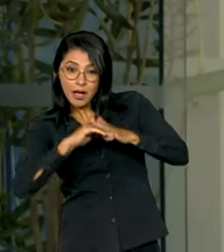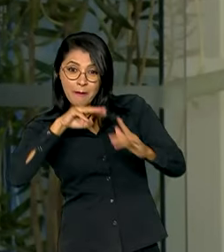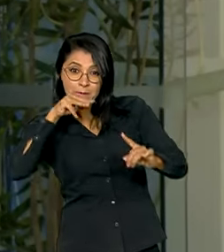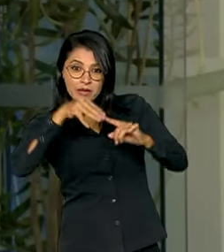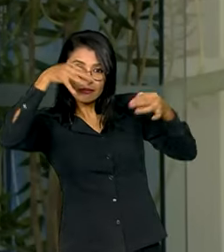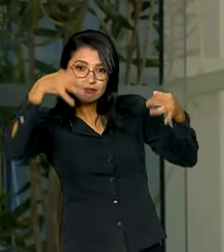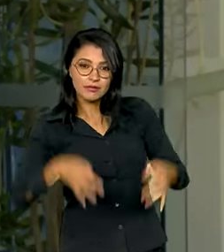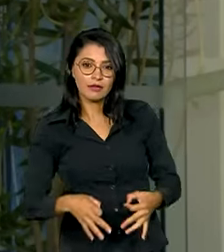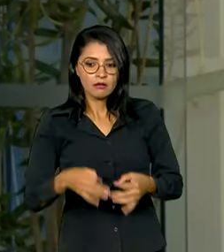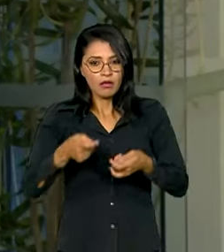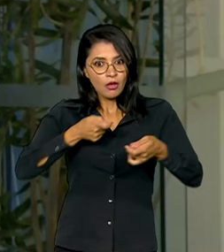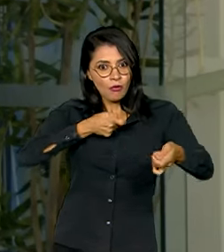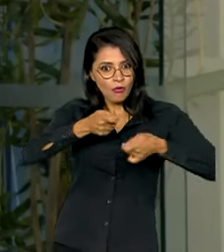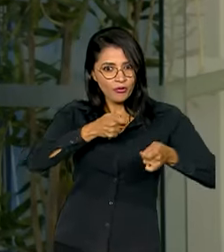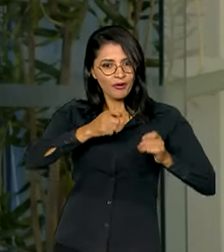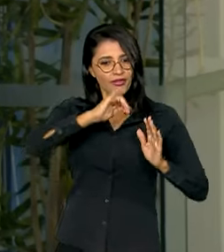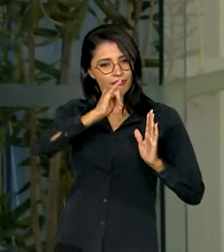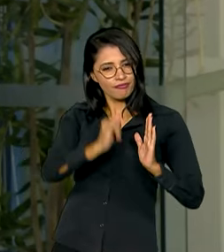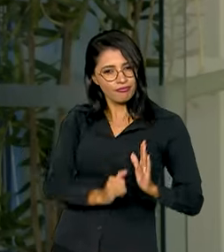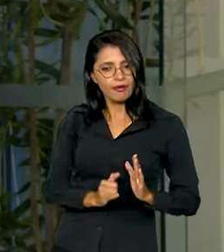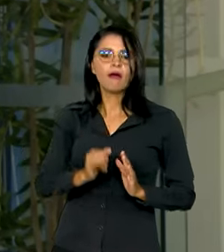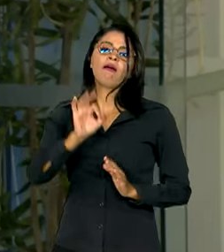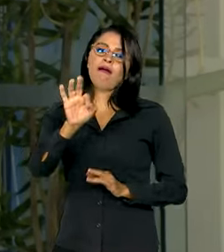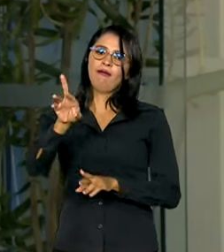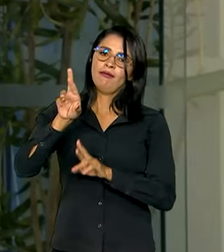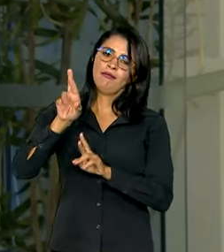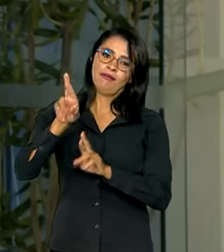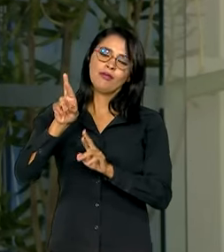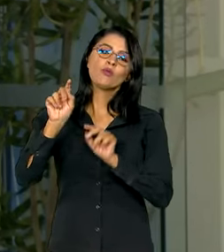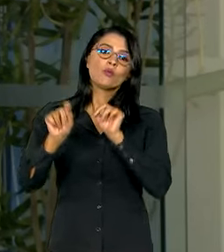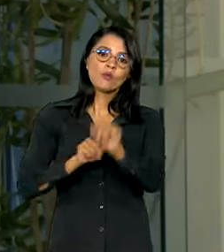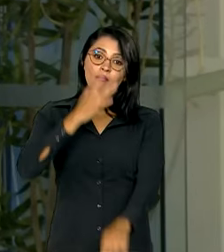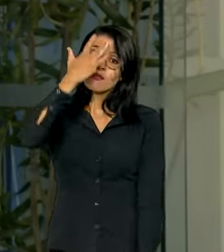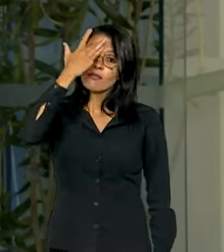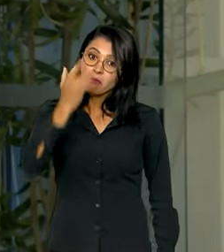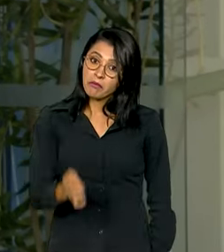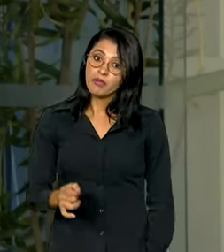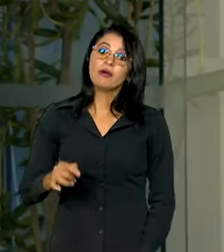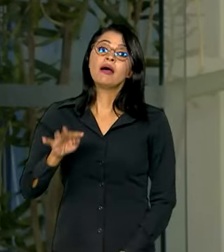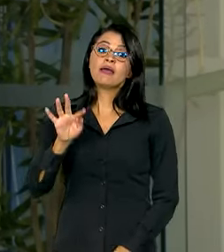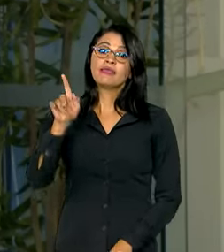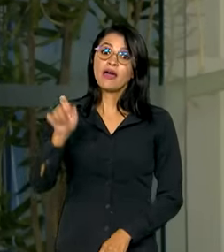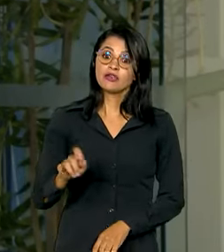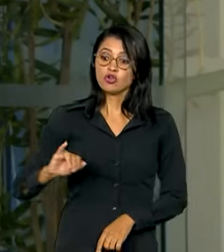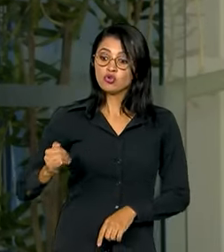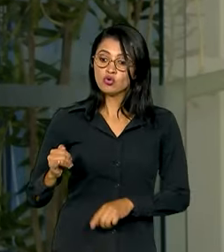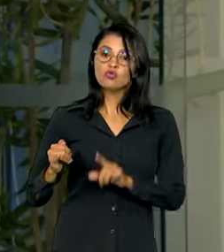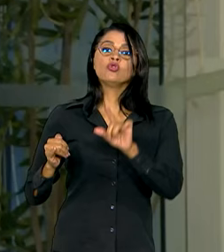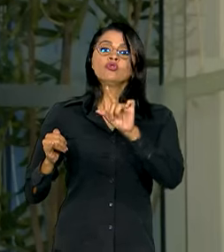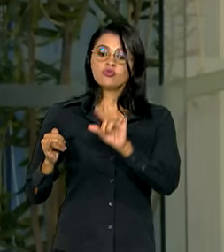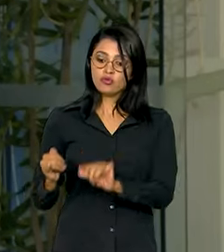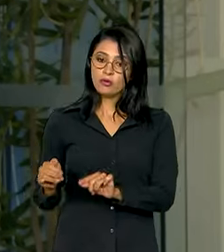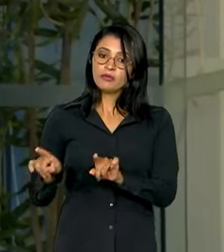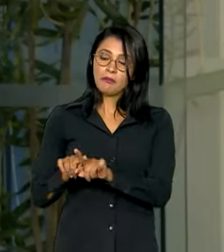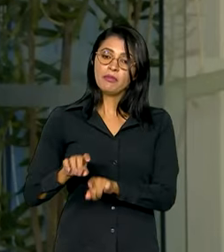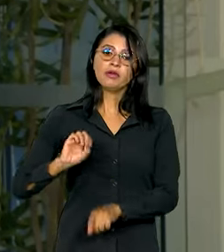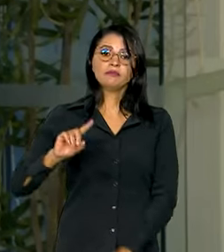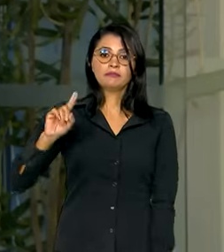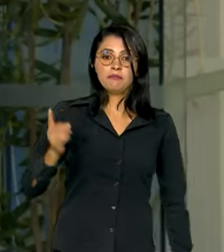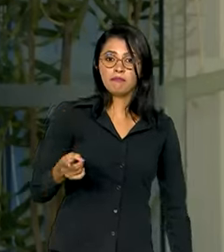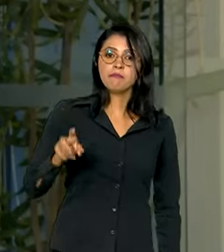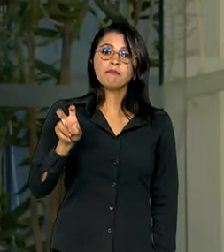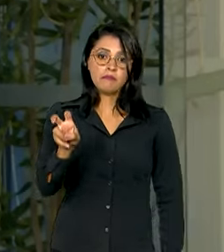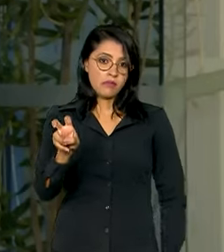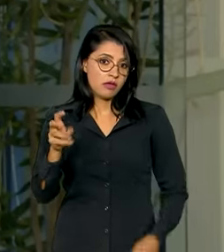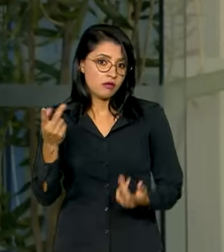inflação controlada, então, a expectativa é de que amanhã a taxa básica de juros seja reduzida em meio ponto percentual,